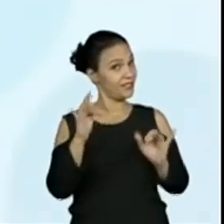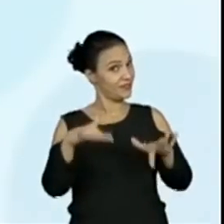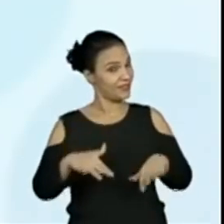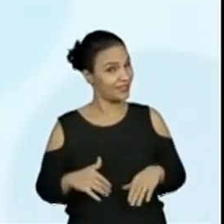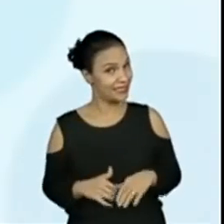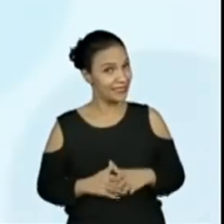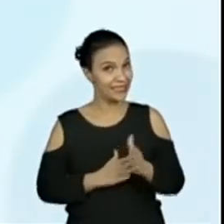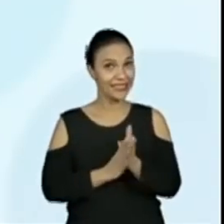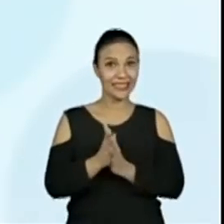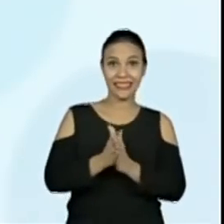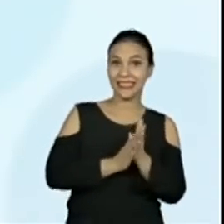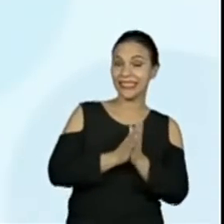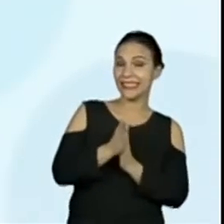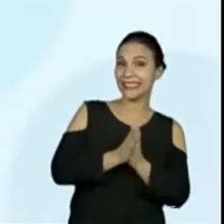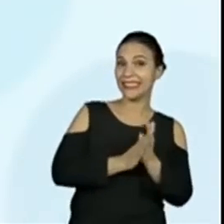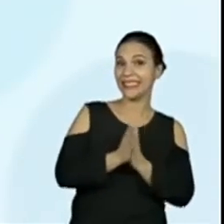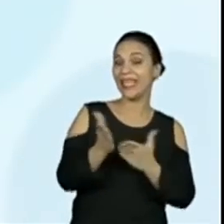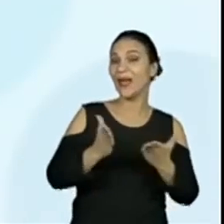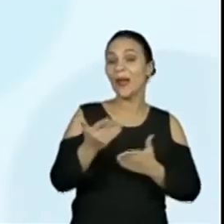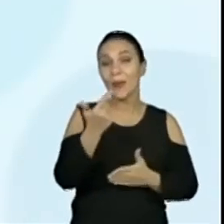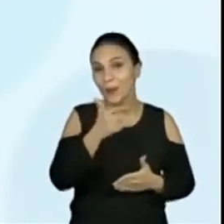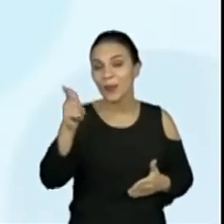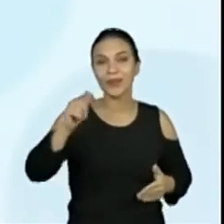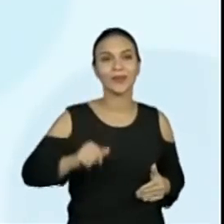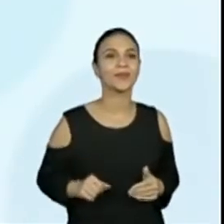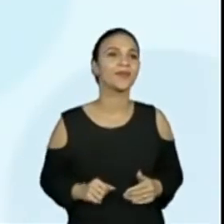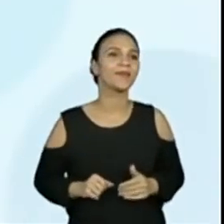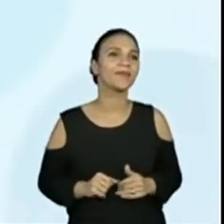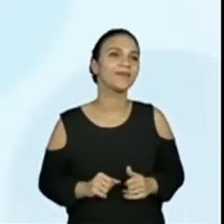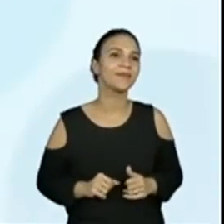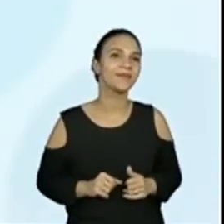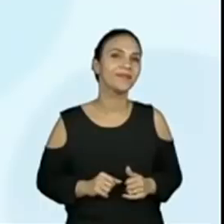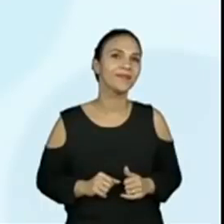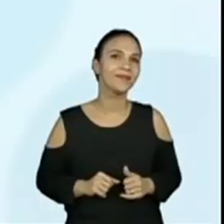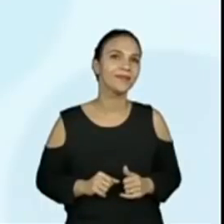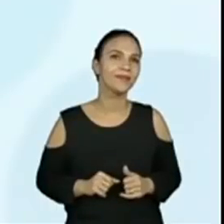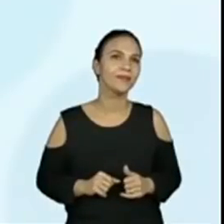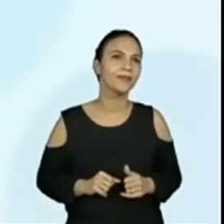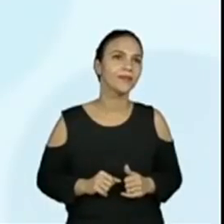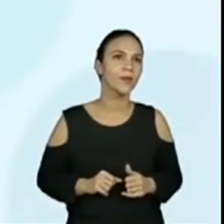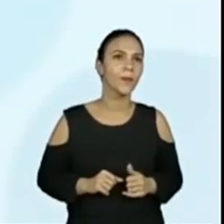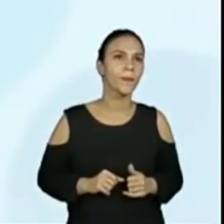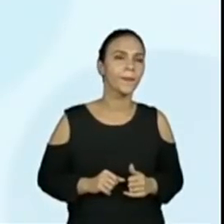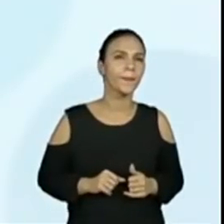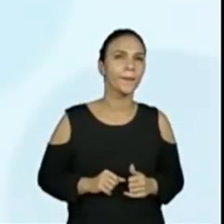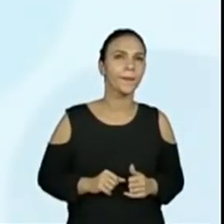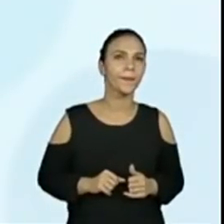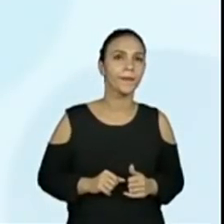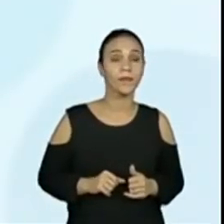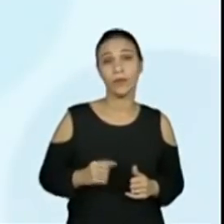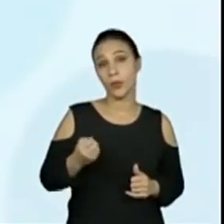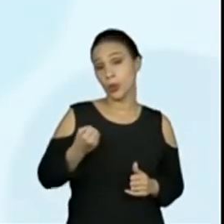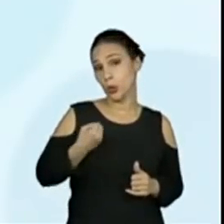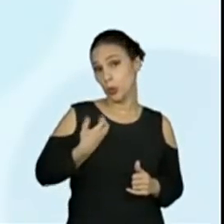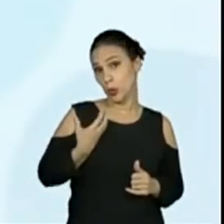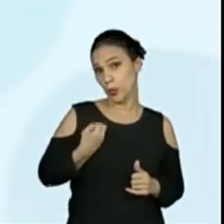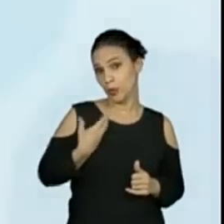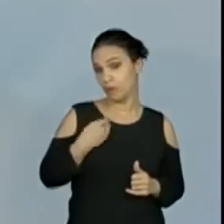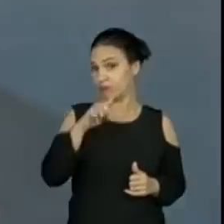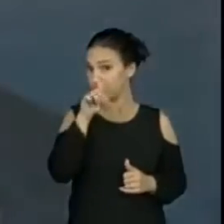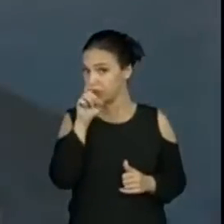hein? Vamos para o próximo. Esse aqui. Um número mais